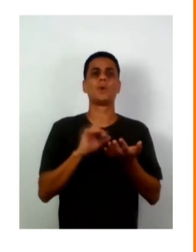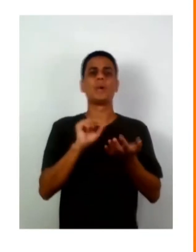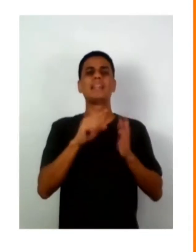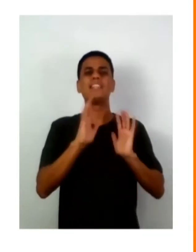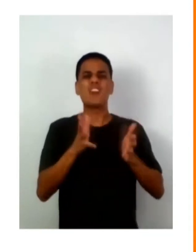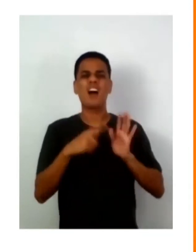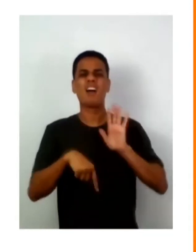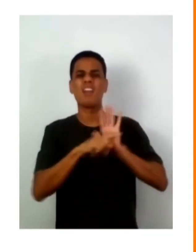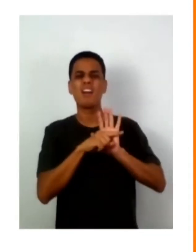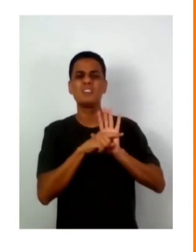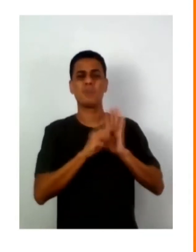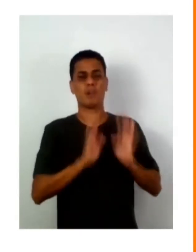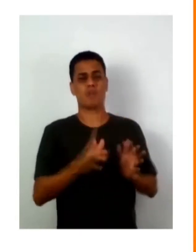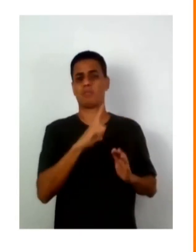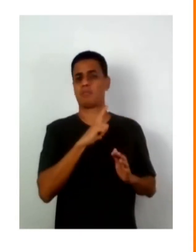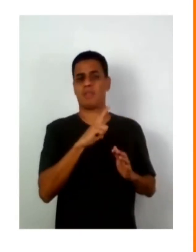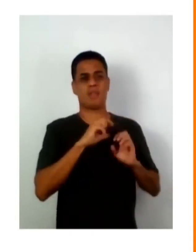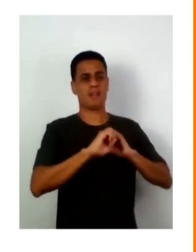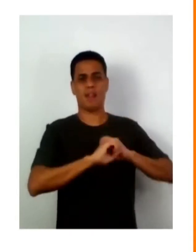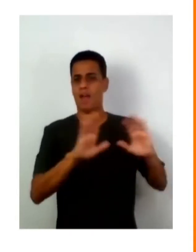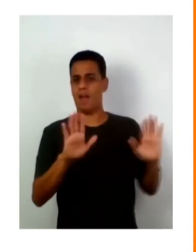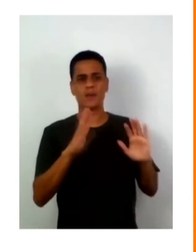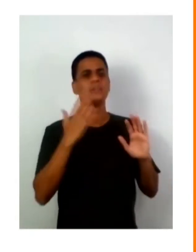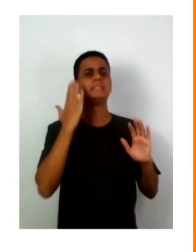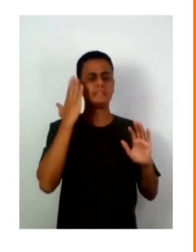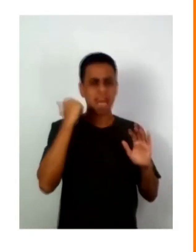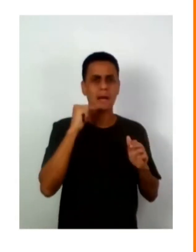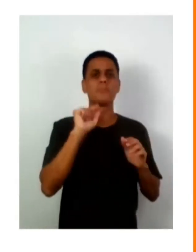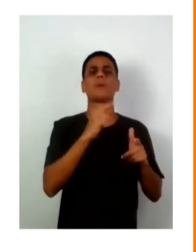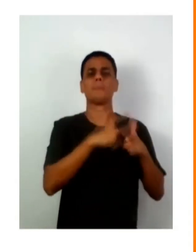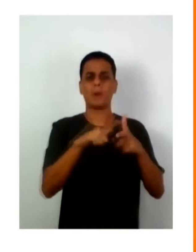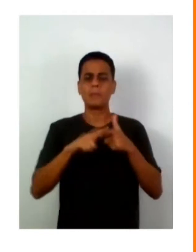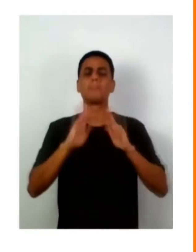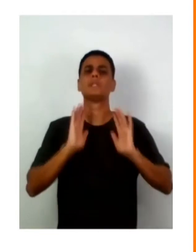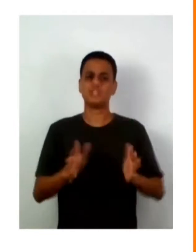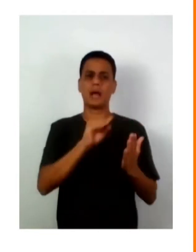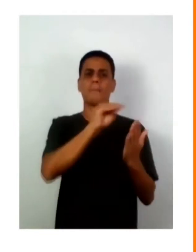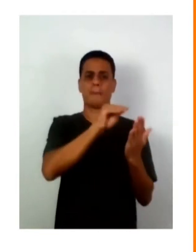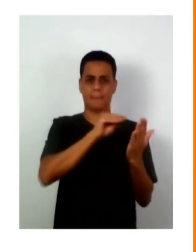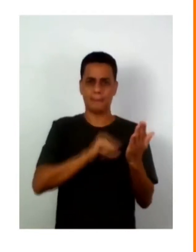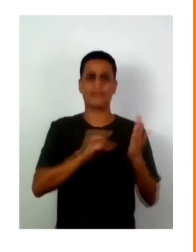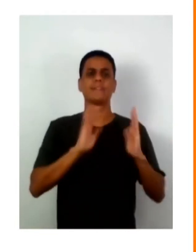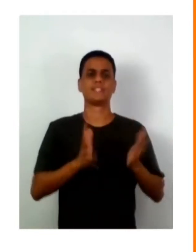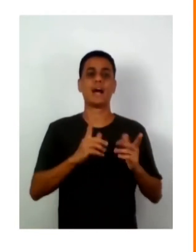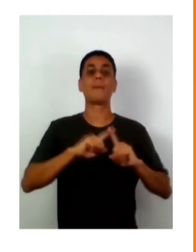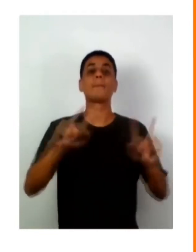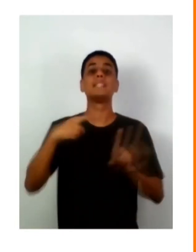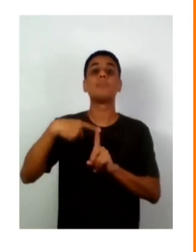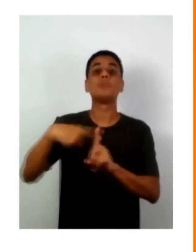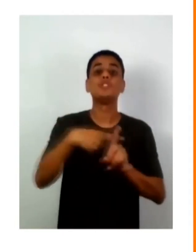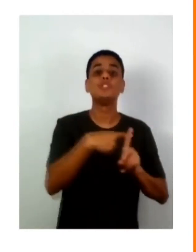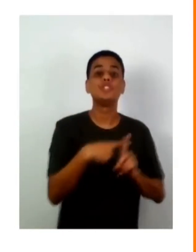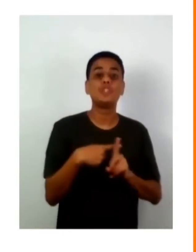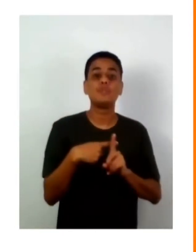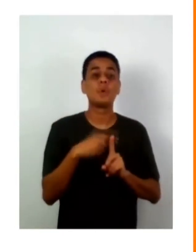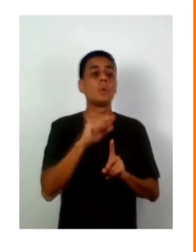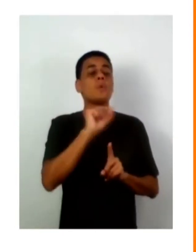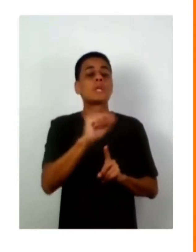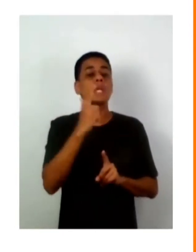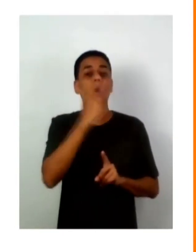negativo está mapeado, nós podemos saber quais são os grupos, os grupos marginais onde eles estão,